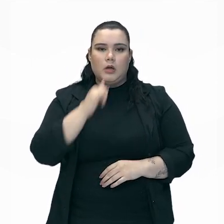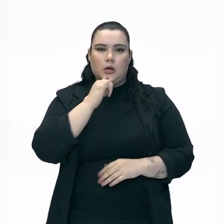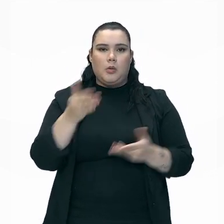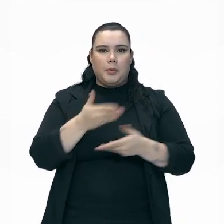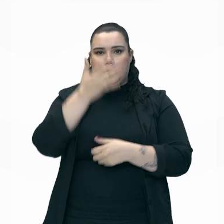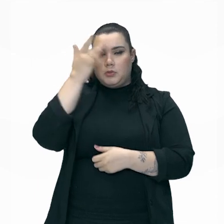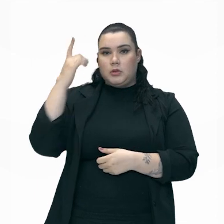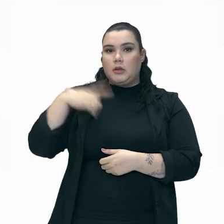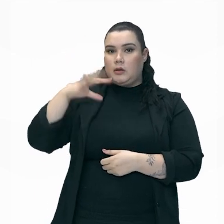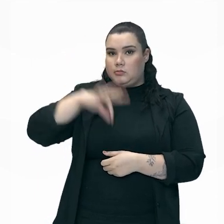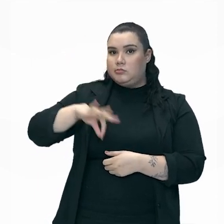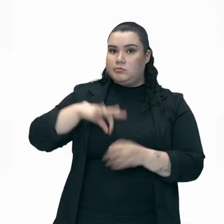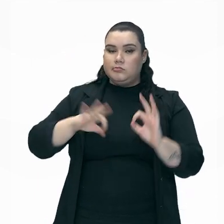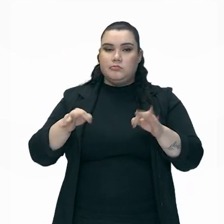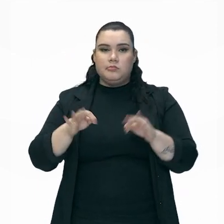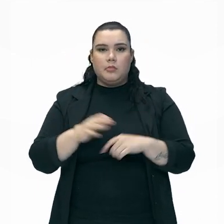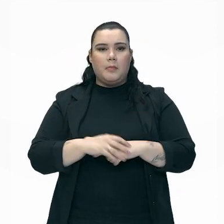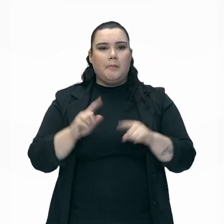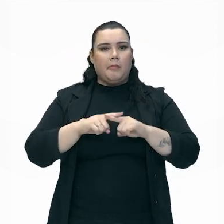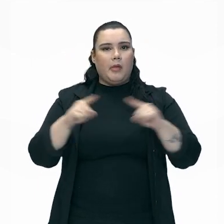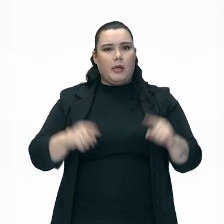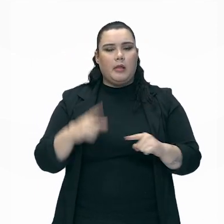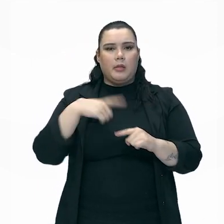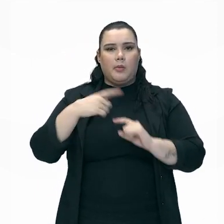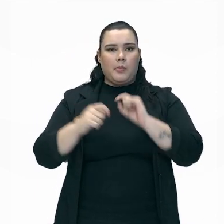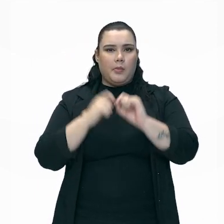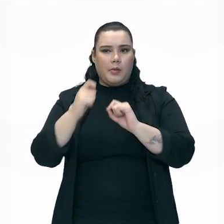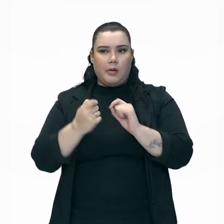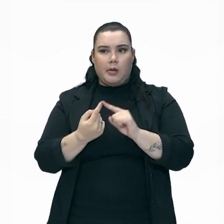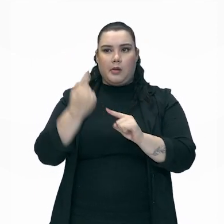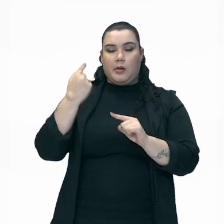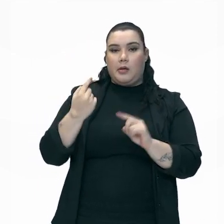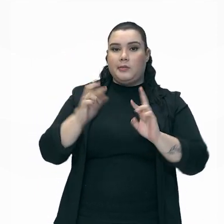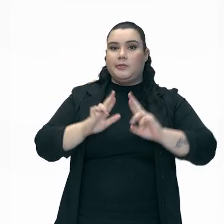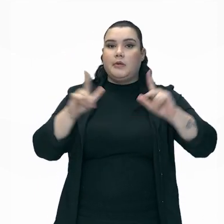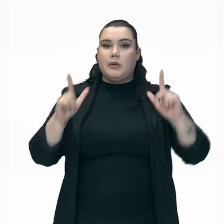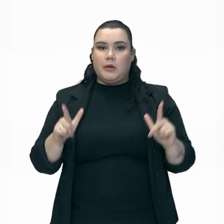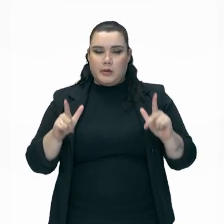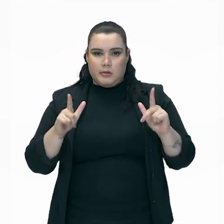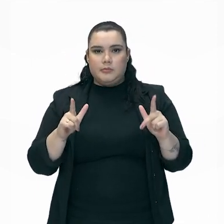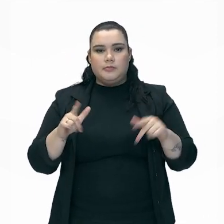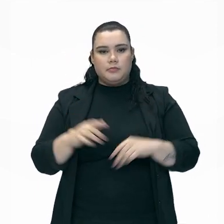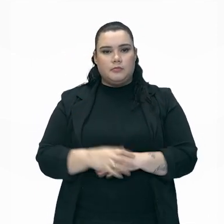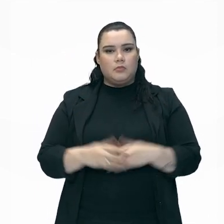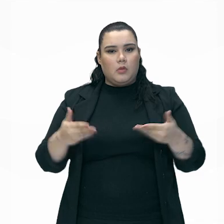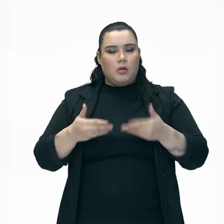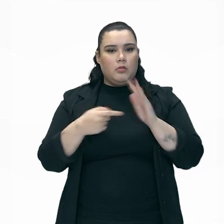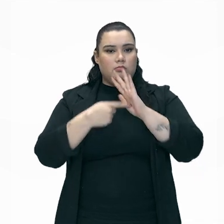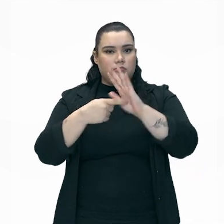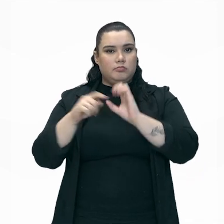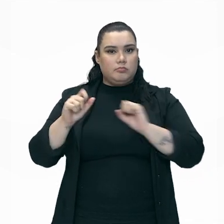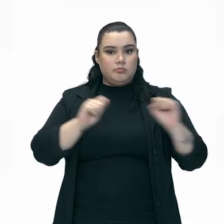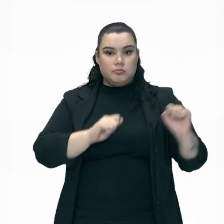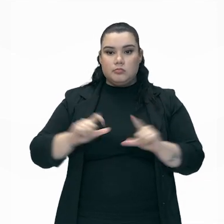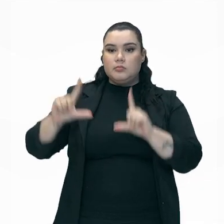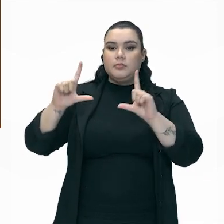trabalham, mas antes a própria noção de trabalho era muito diferente, como a gente vai ver aí nessa próxima tela.